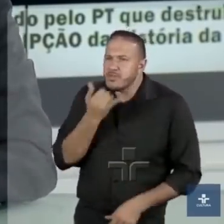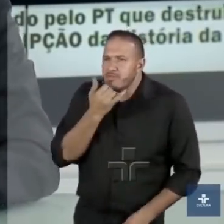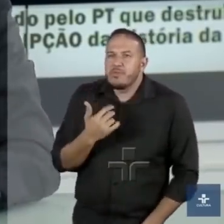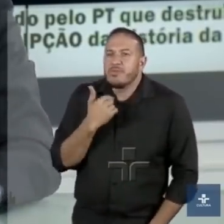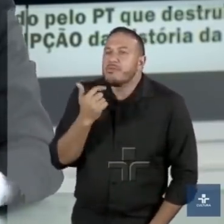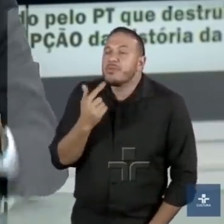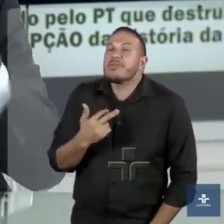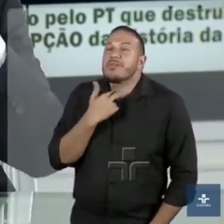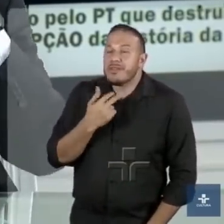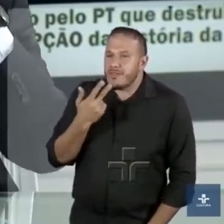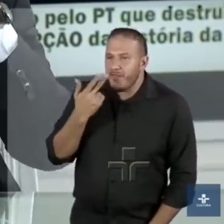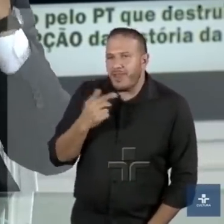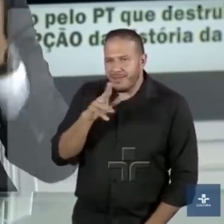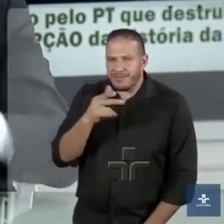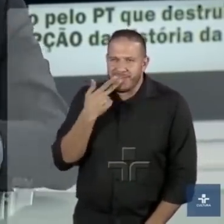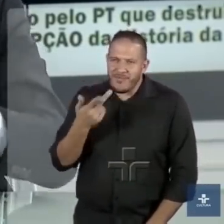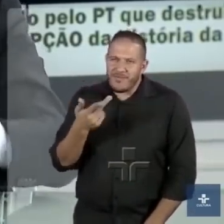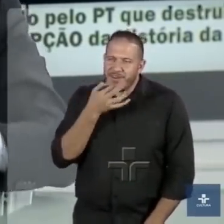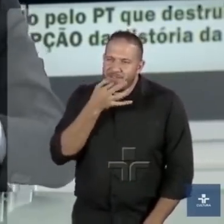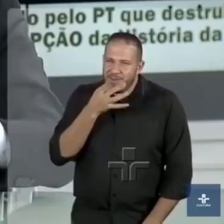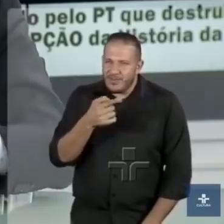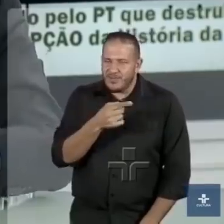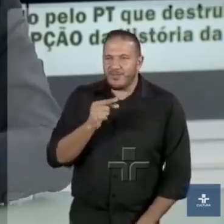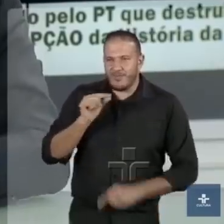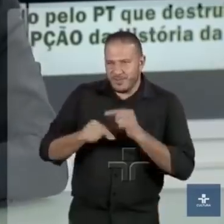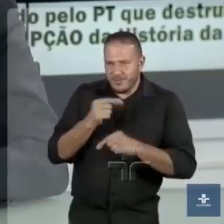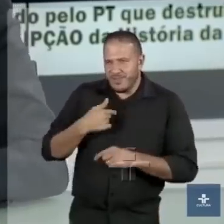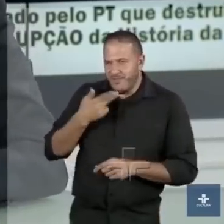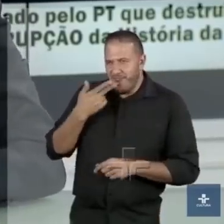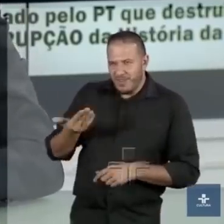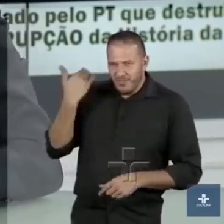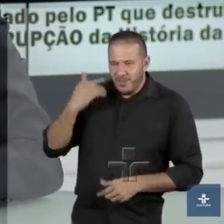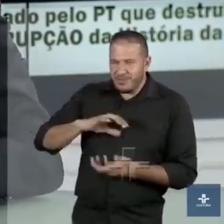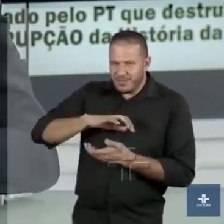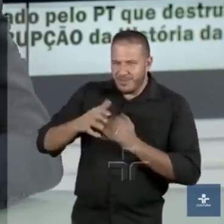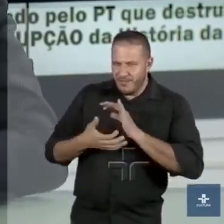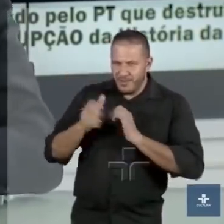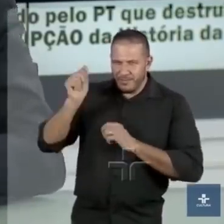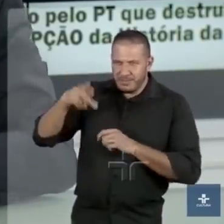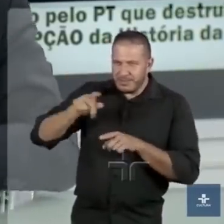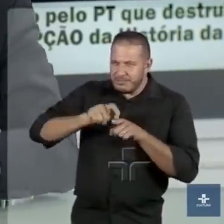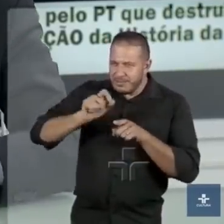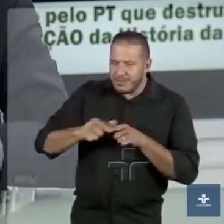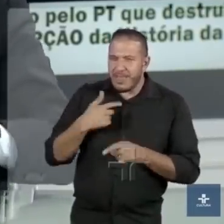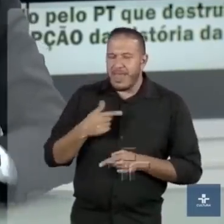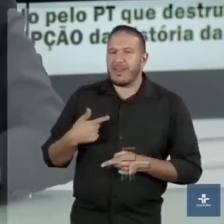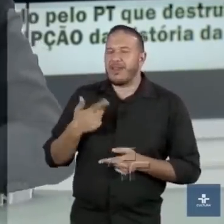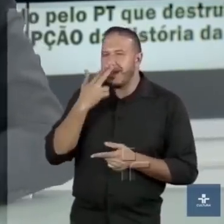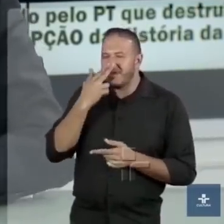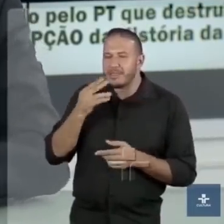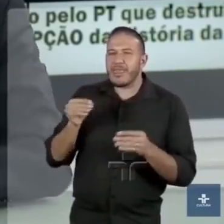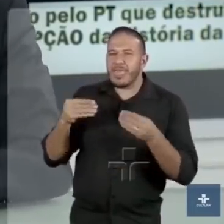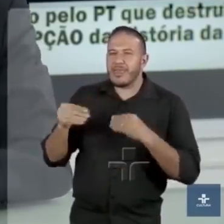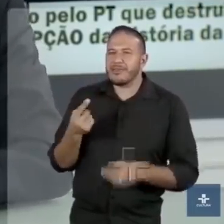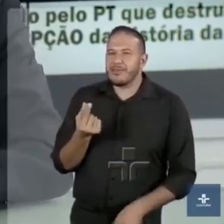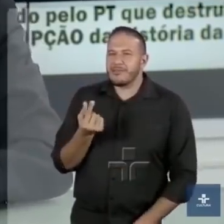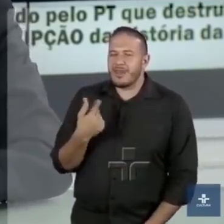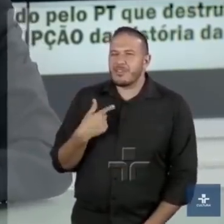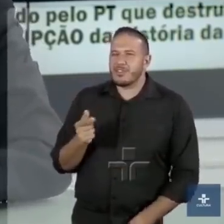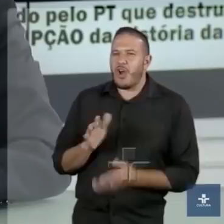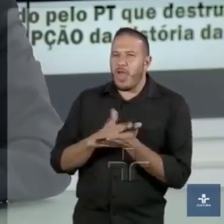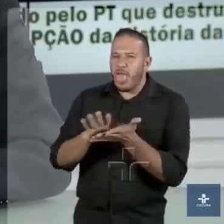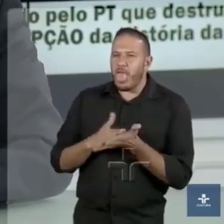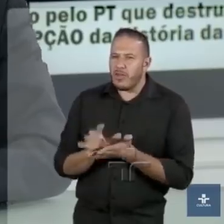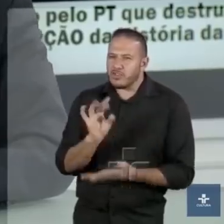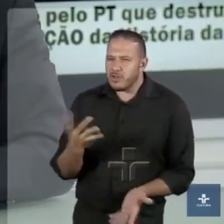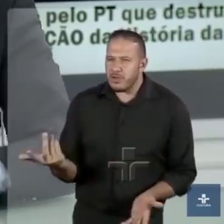dizer que ele seguiu como ele colocou, que o que eu tinha falado sobre a reforma previdenciária era um samba de uma nota só, etc., que eu seguia o manual dos